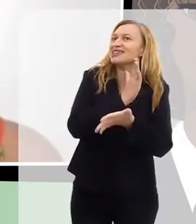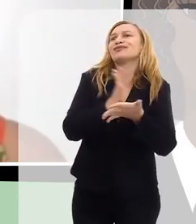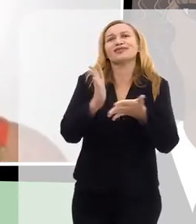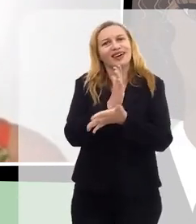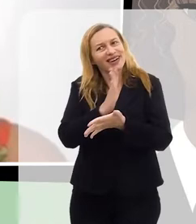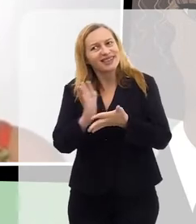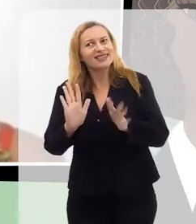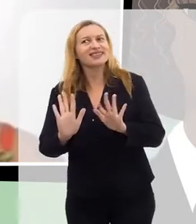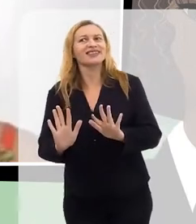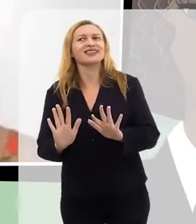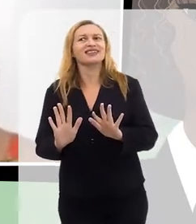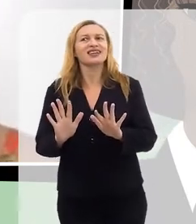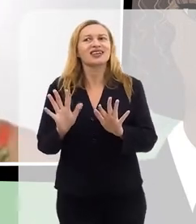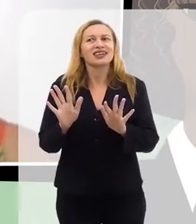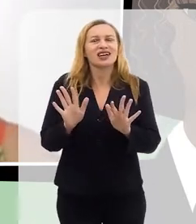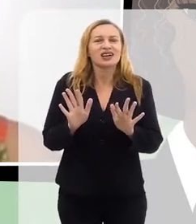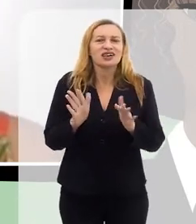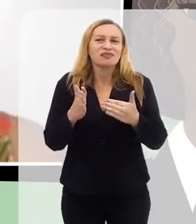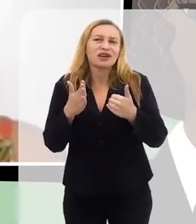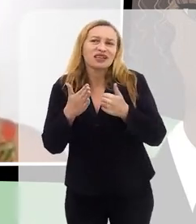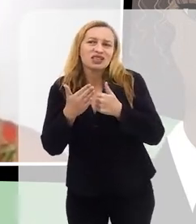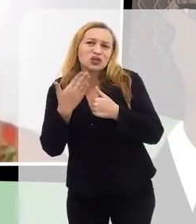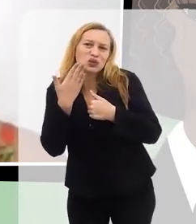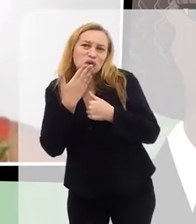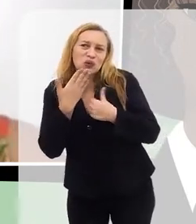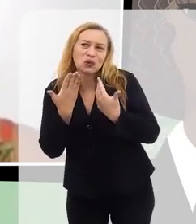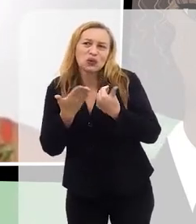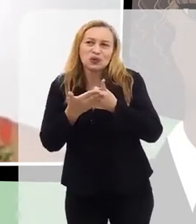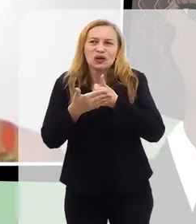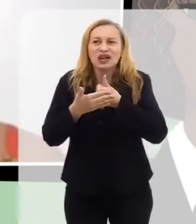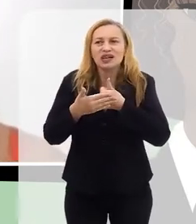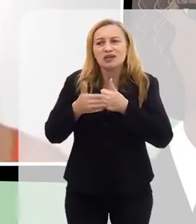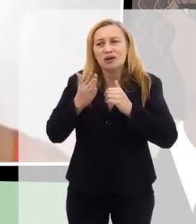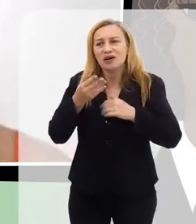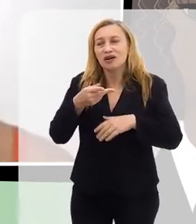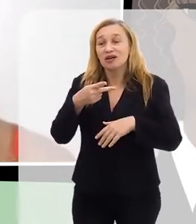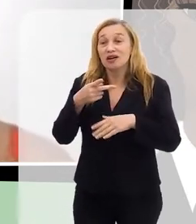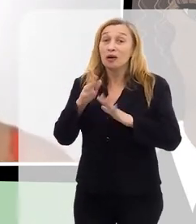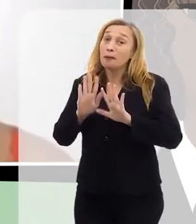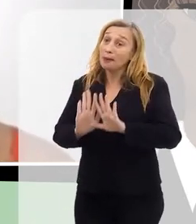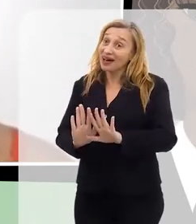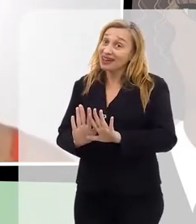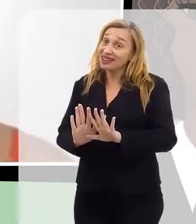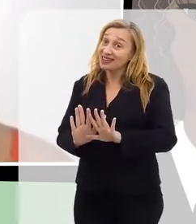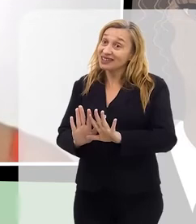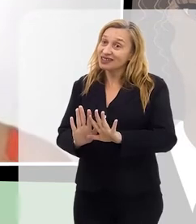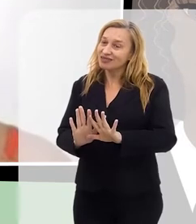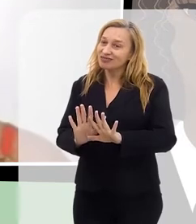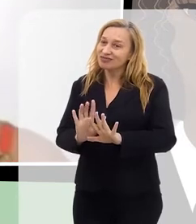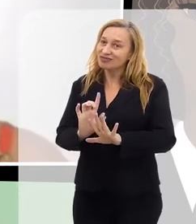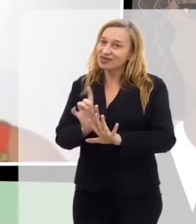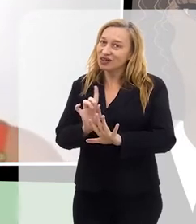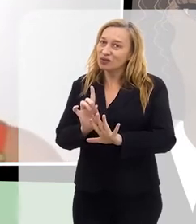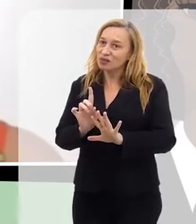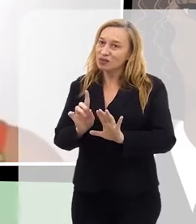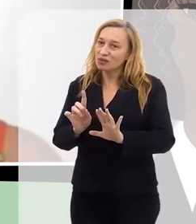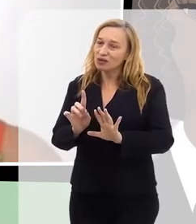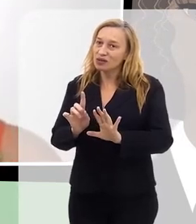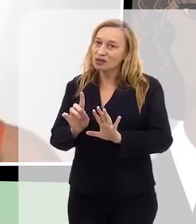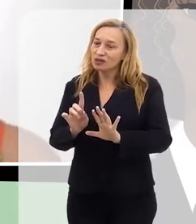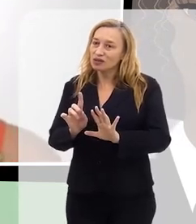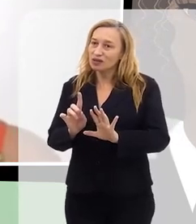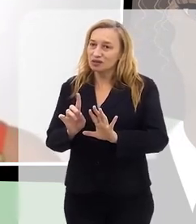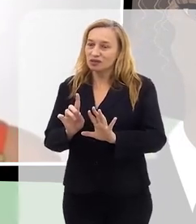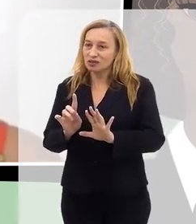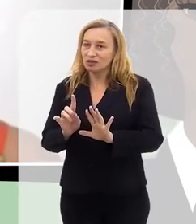sempre, mas mais doces, né? Num tom mais baixo. Mas isso não descaracteriza a violência que